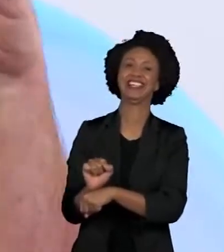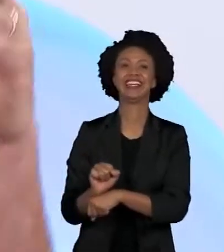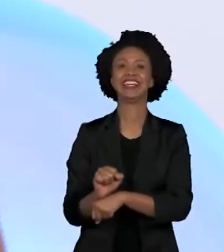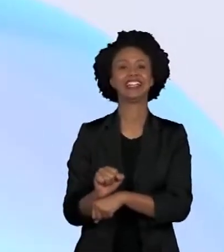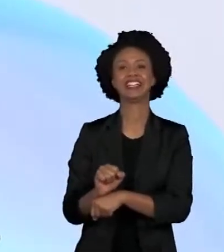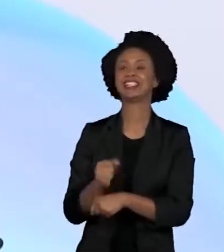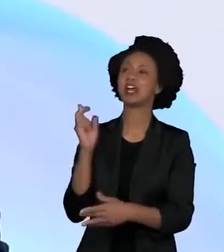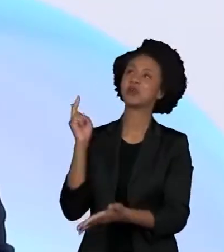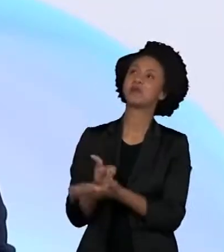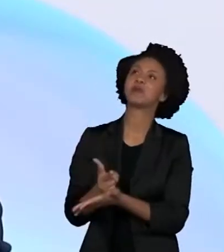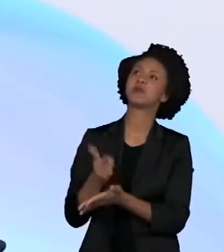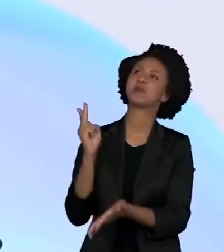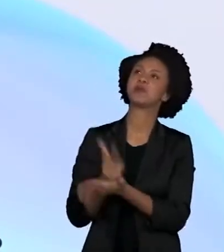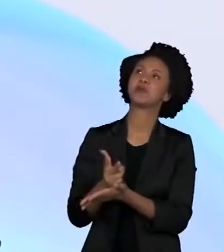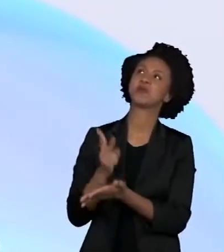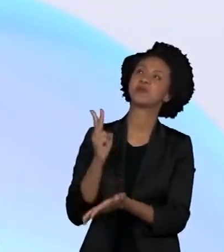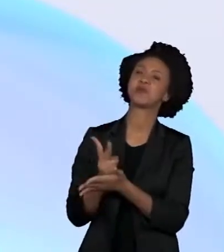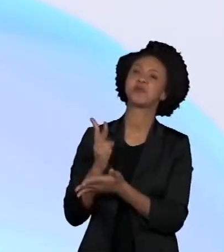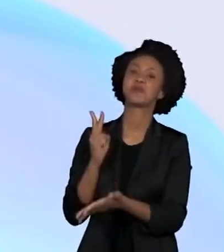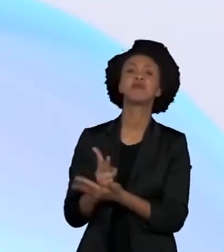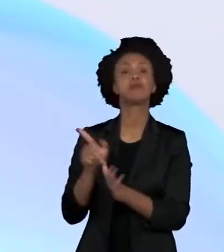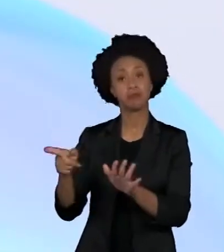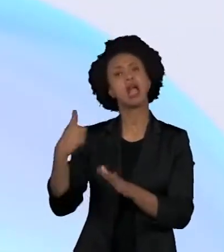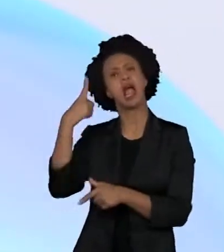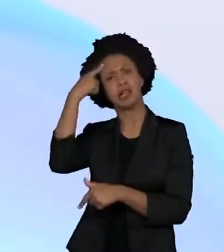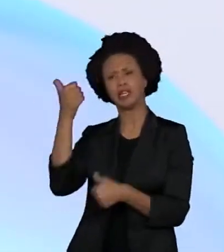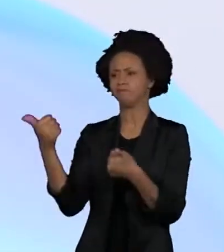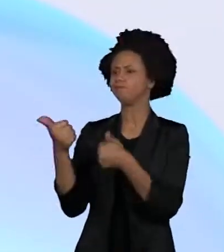assim, conservador. A ideia é excelente.